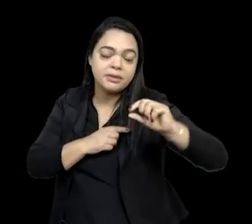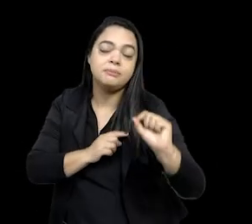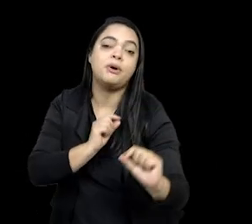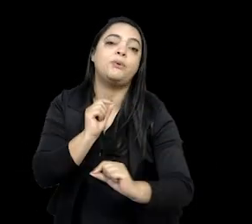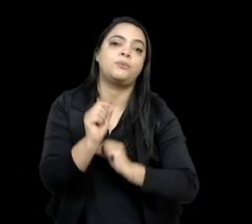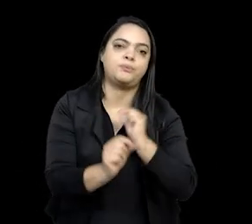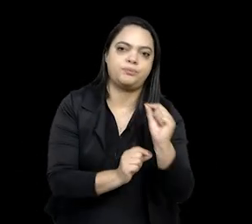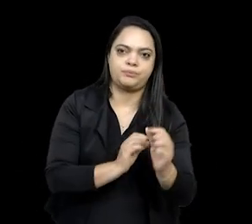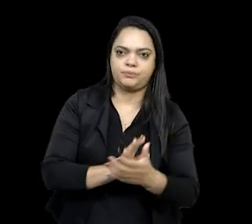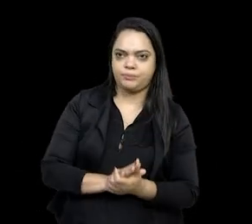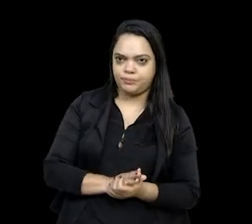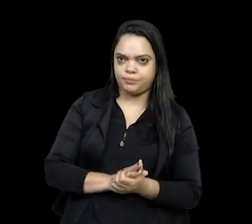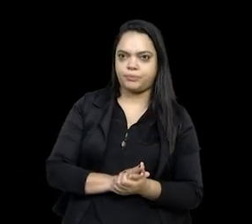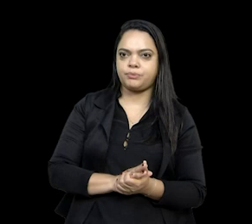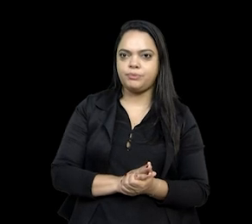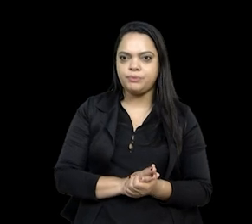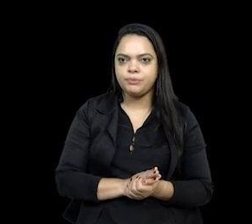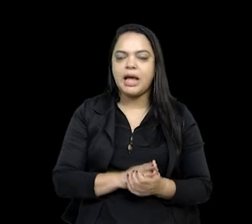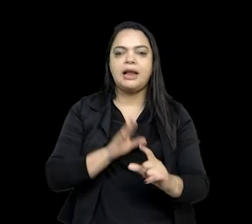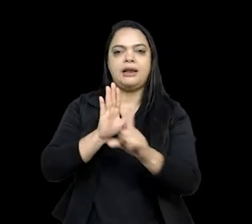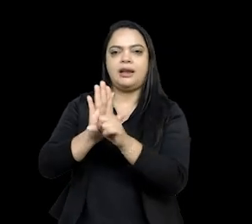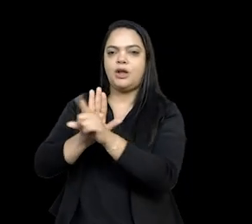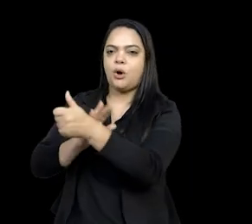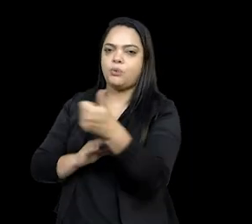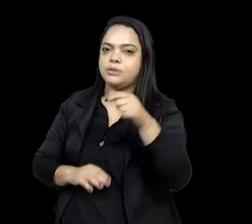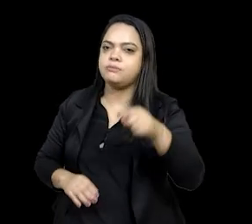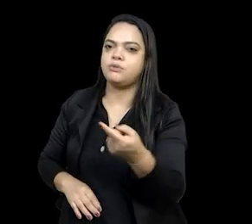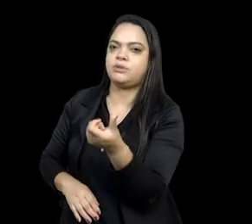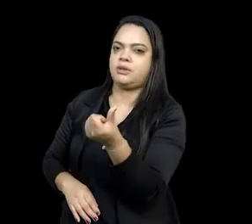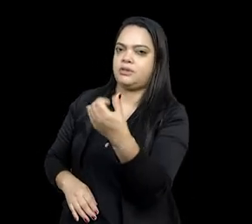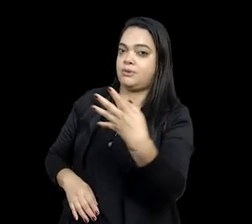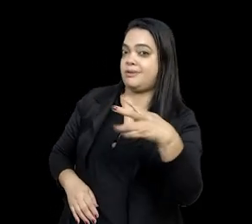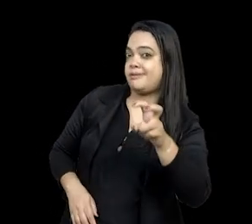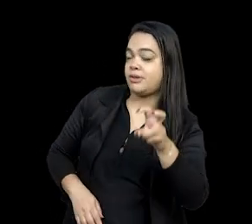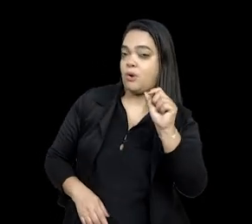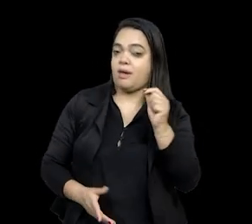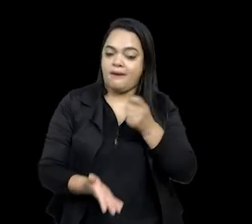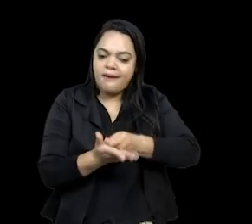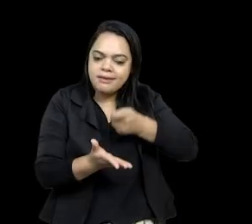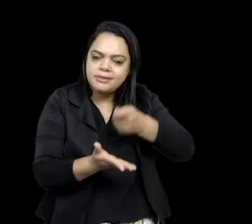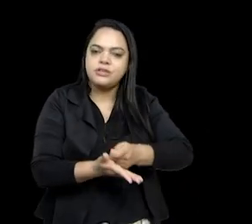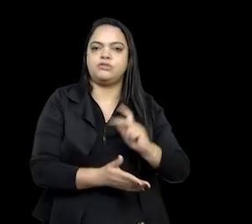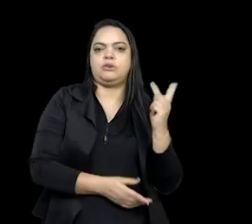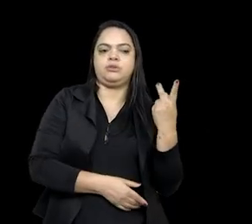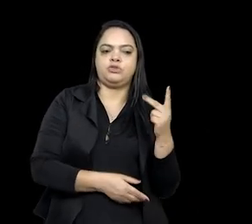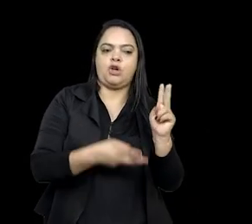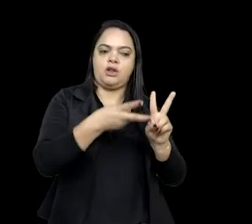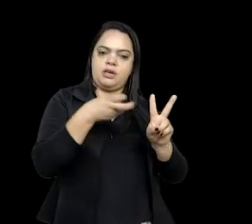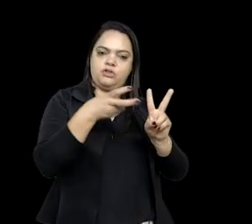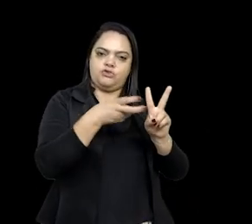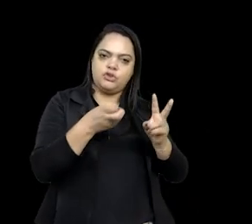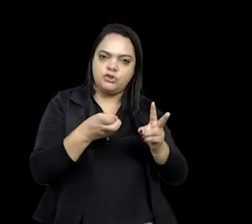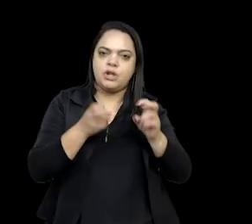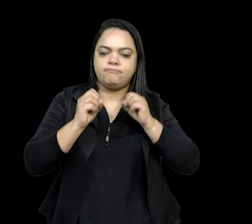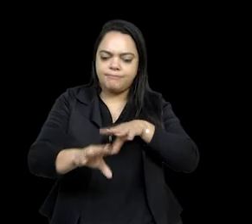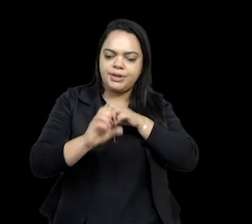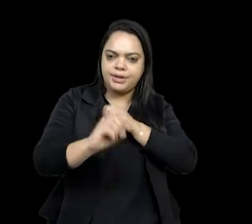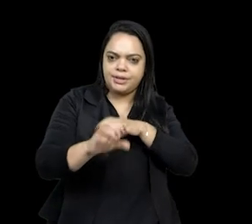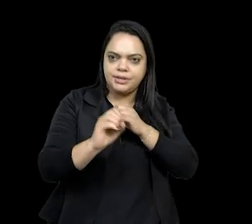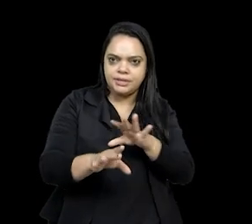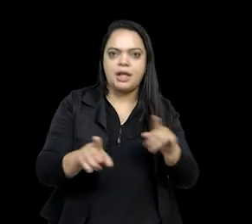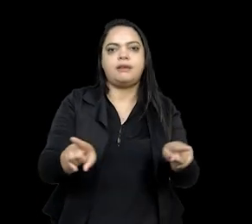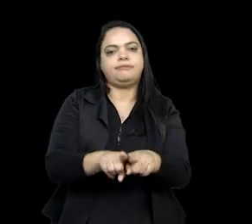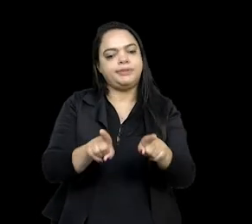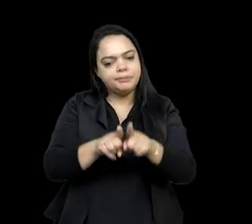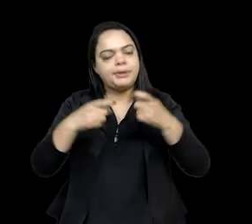da Lei nº 11.645, de 2008, que determina o ensino de história indígena, soma a